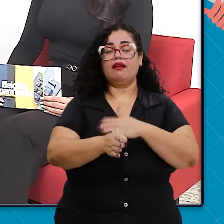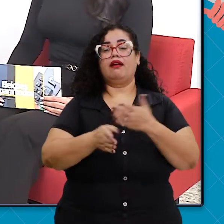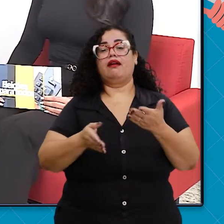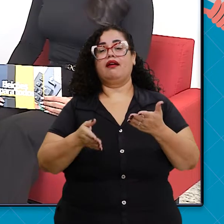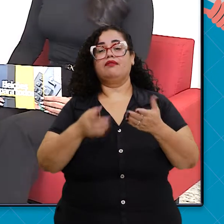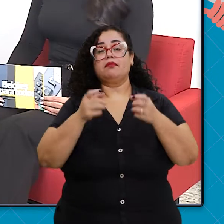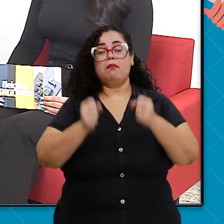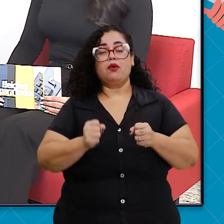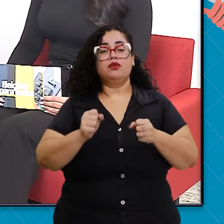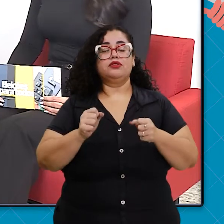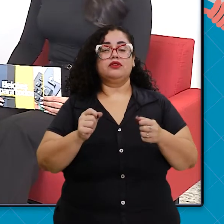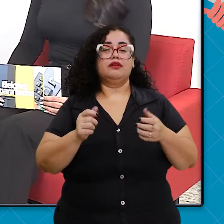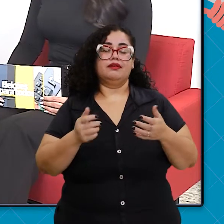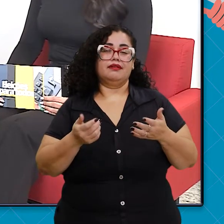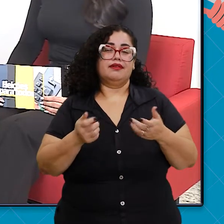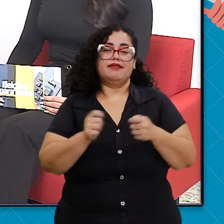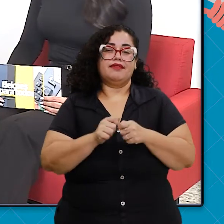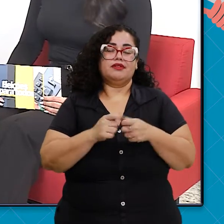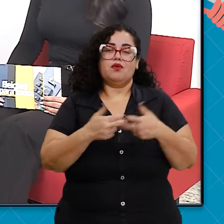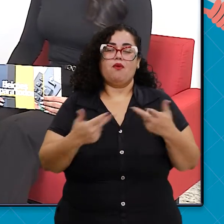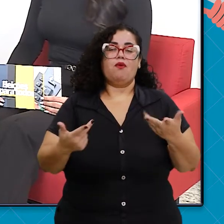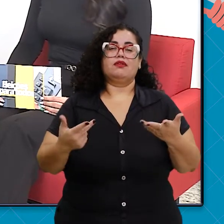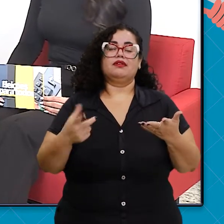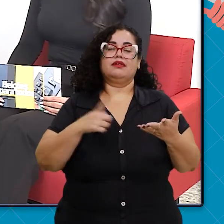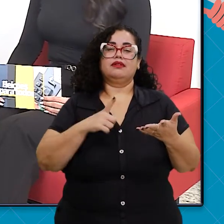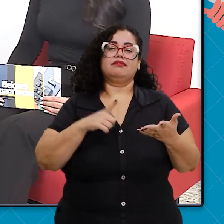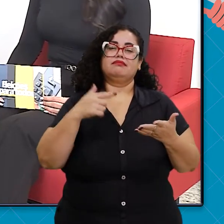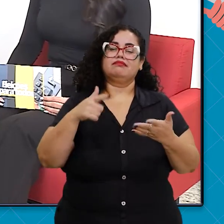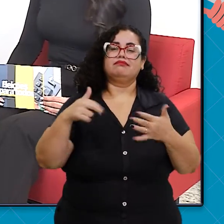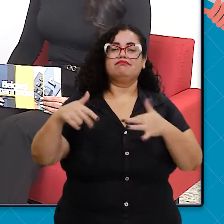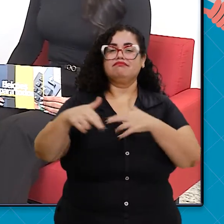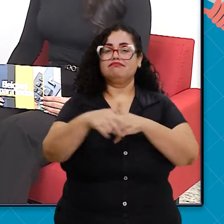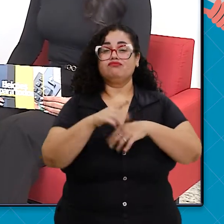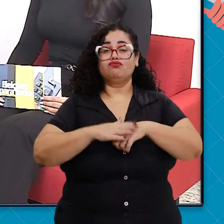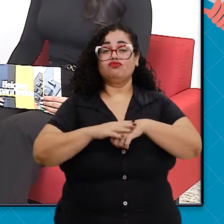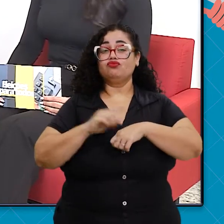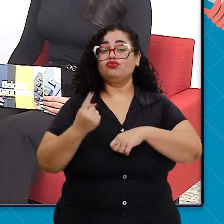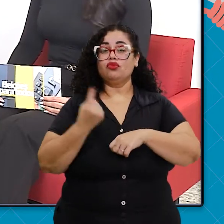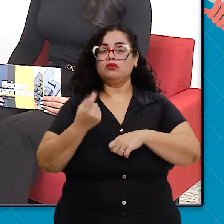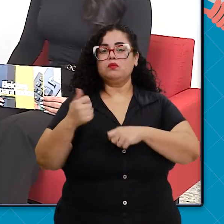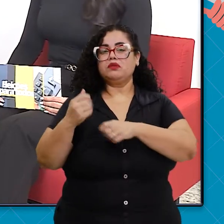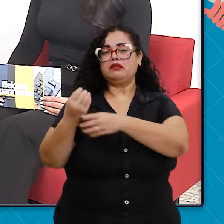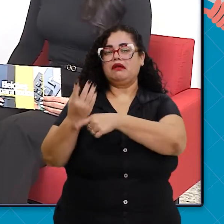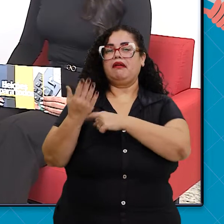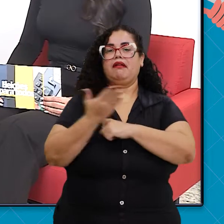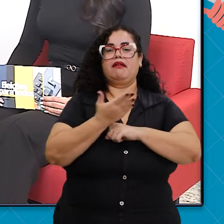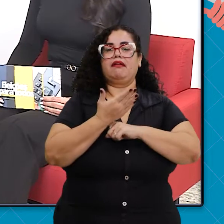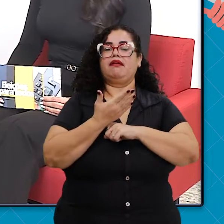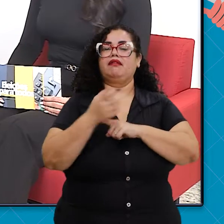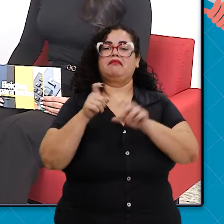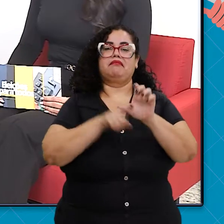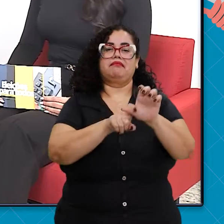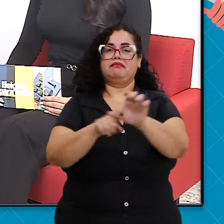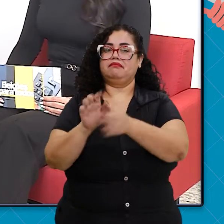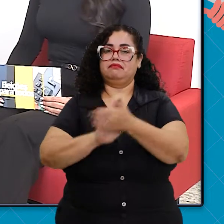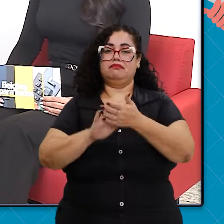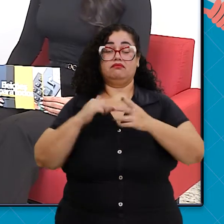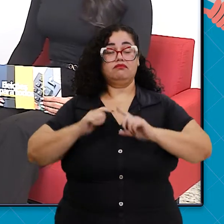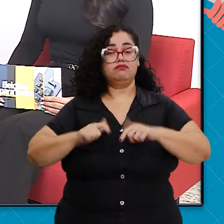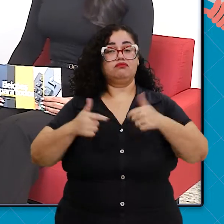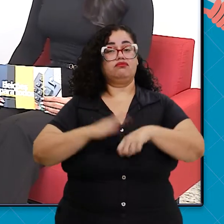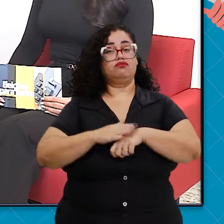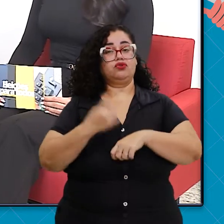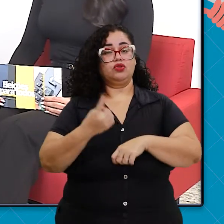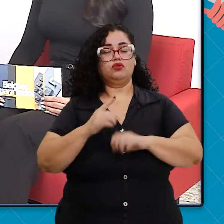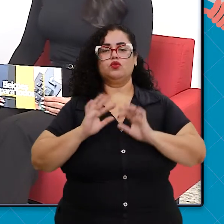você poder fazer... Você ter aquela mobilidade de você fazer sozinho qualquer ação. E isso é o que